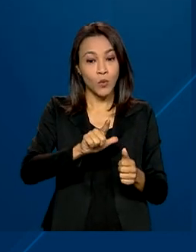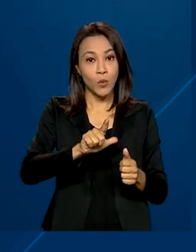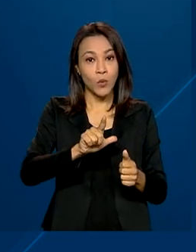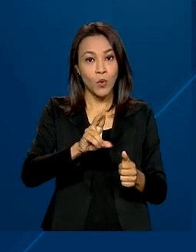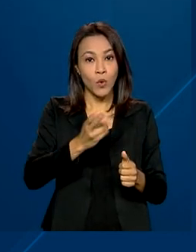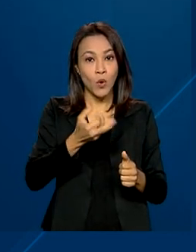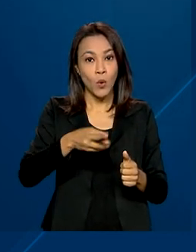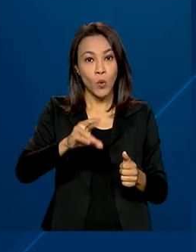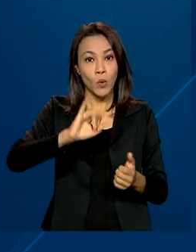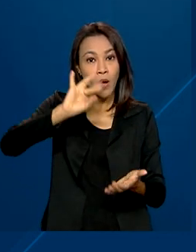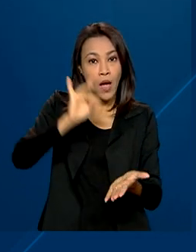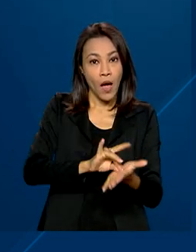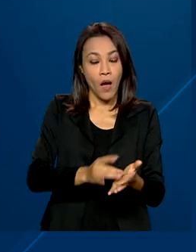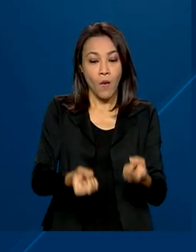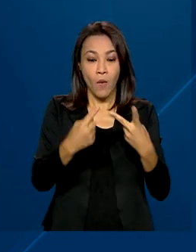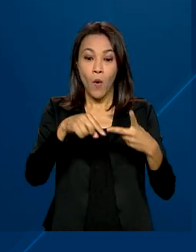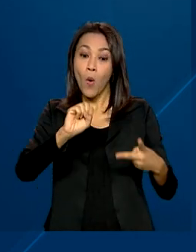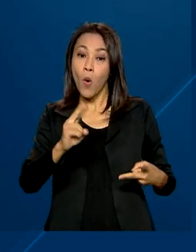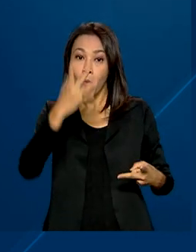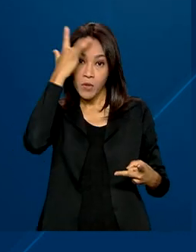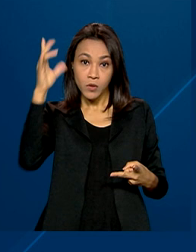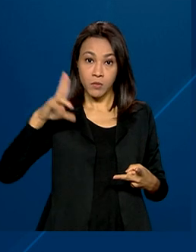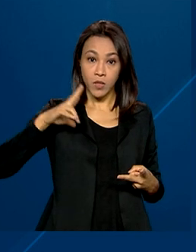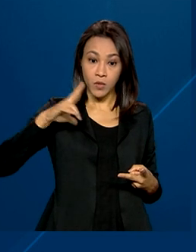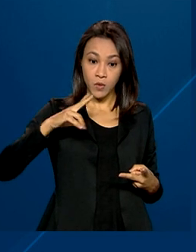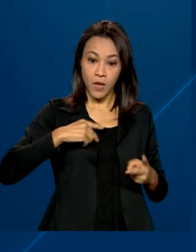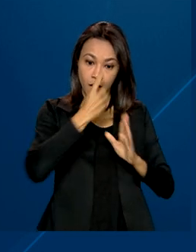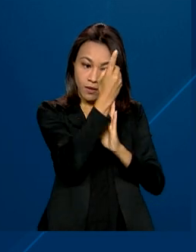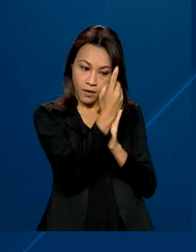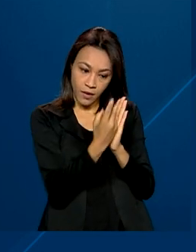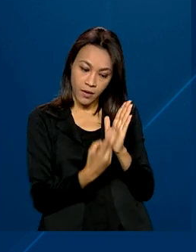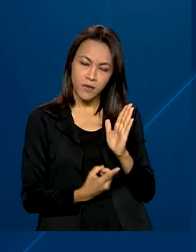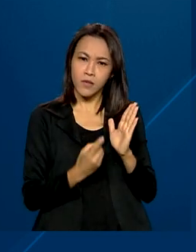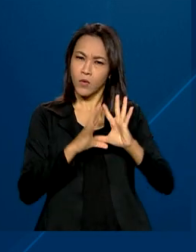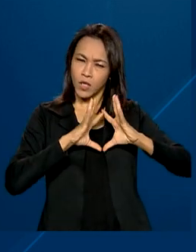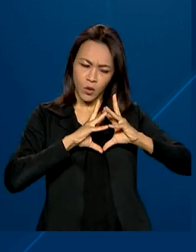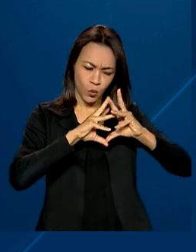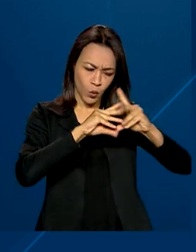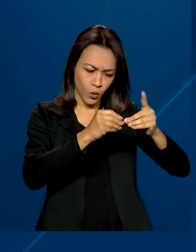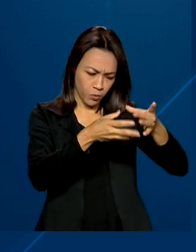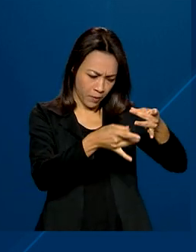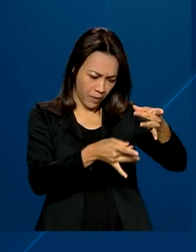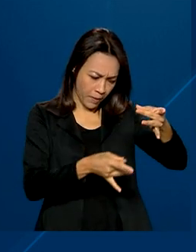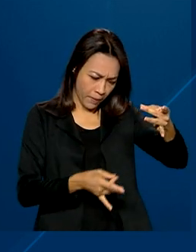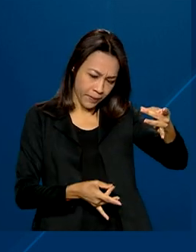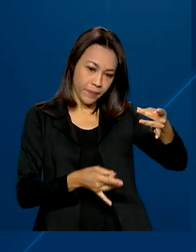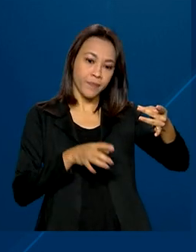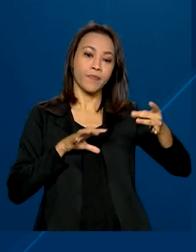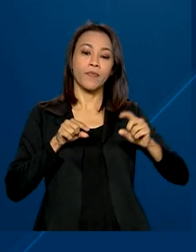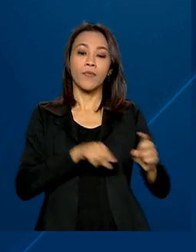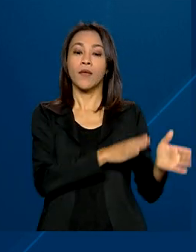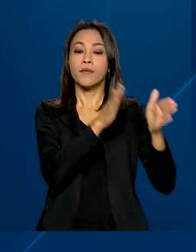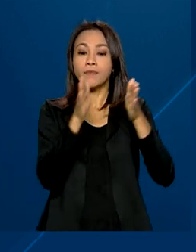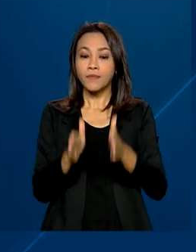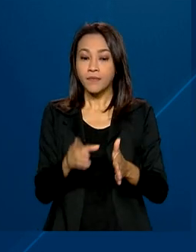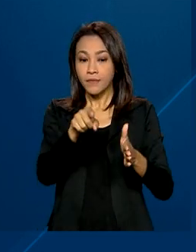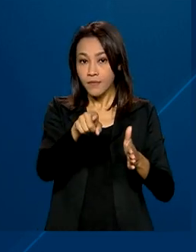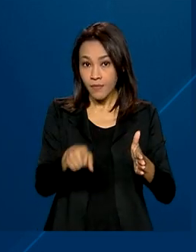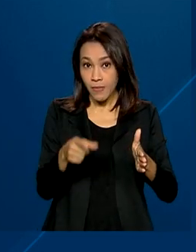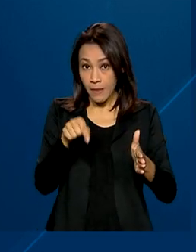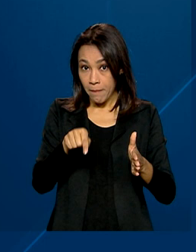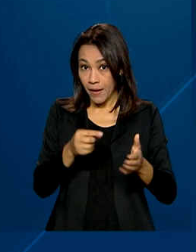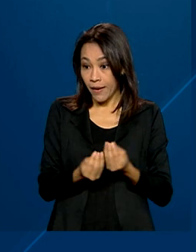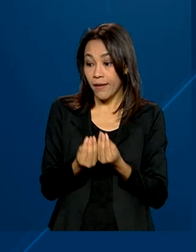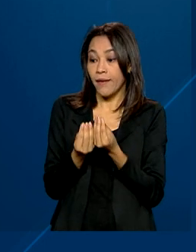pessoas físicas que apresentam a declaração no modelo completo. A doação para os fundos da criança e do adolescente